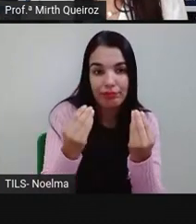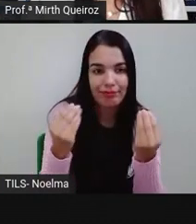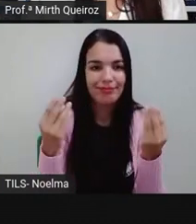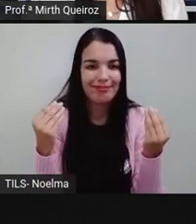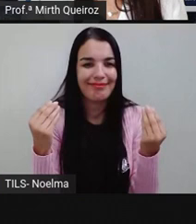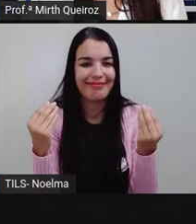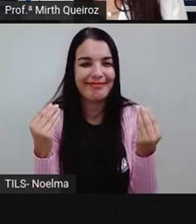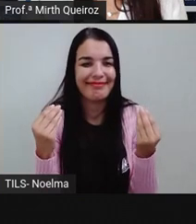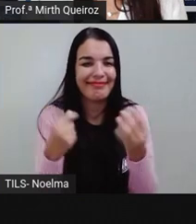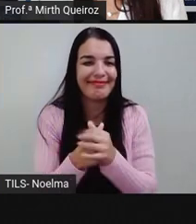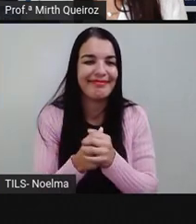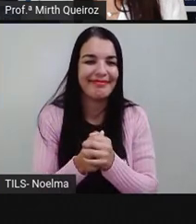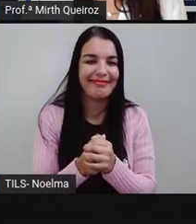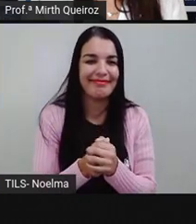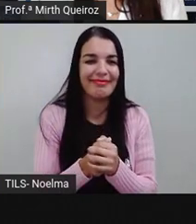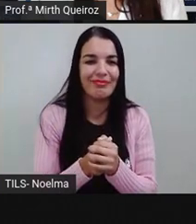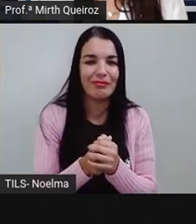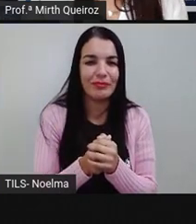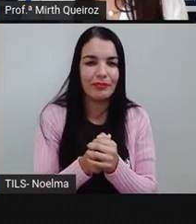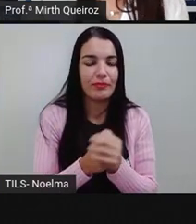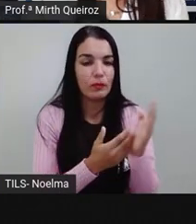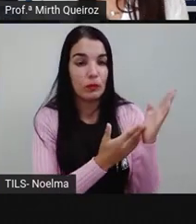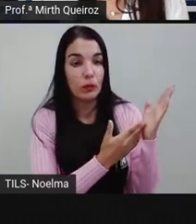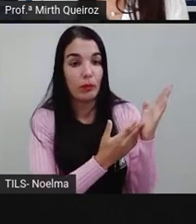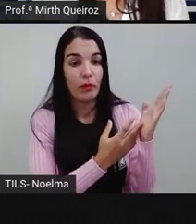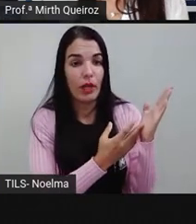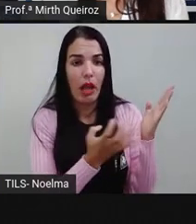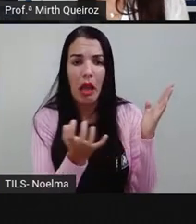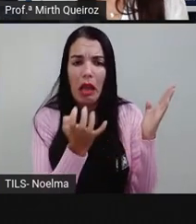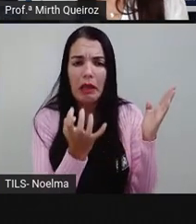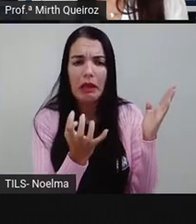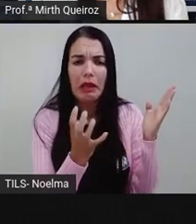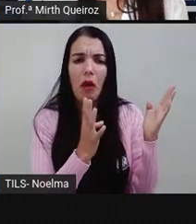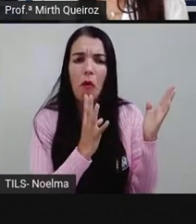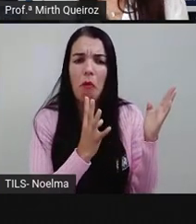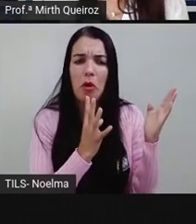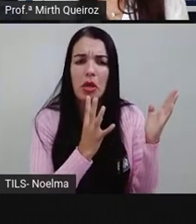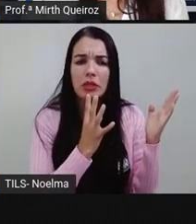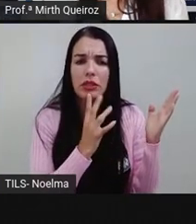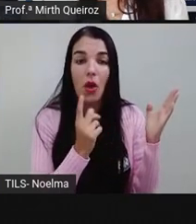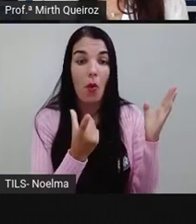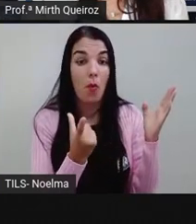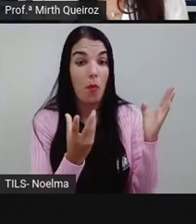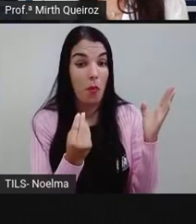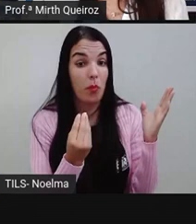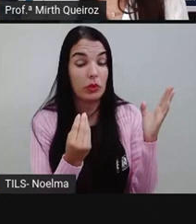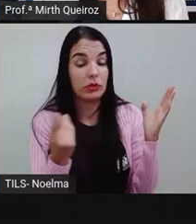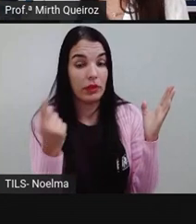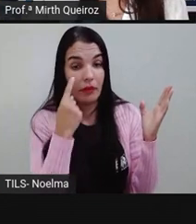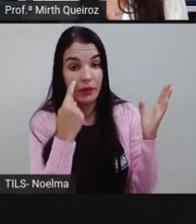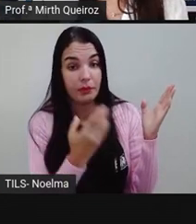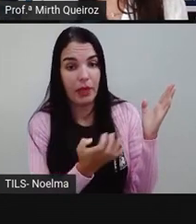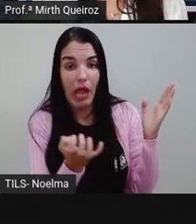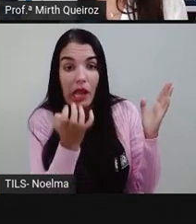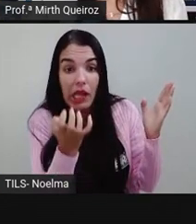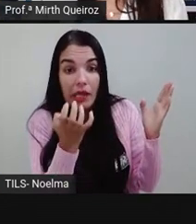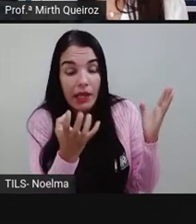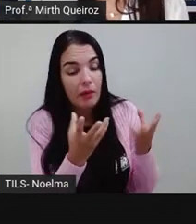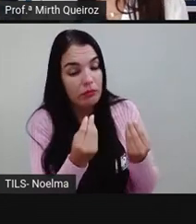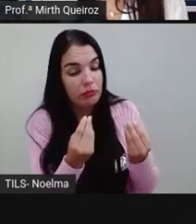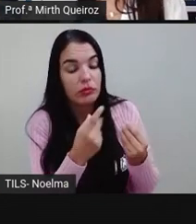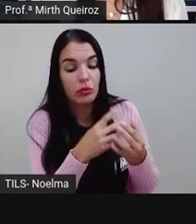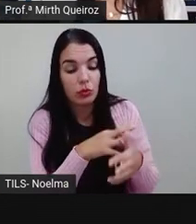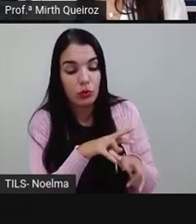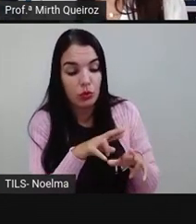Do buraco pela primeira vez. Queriam conhecer, queriam, no plural, porque são ratinhos, né?